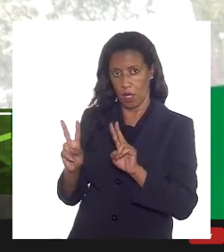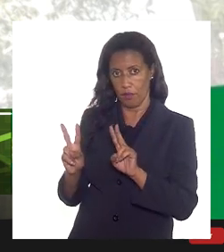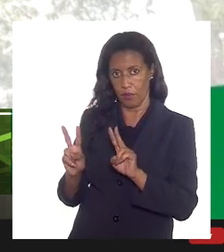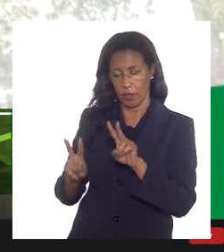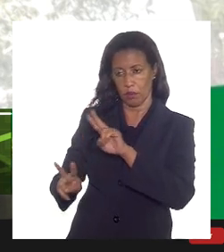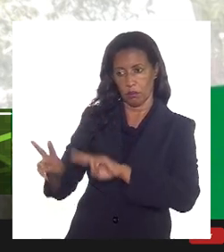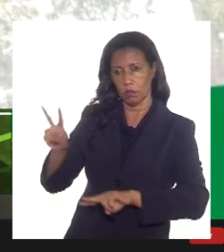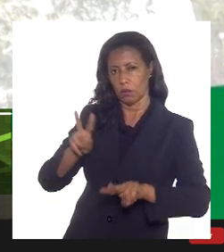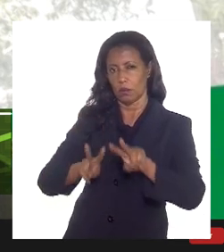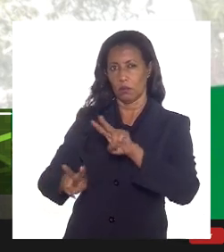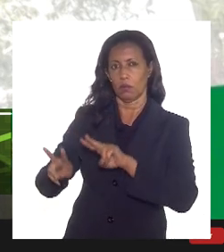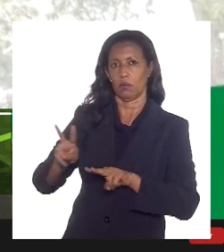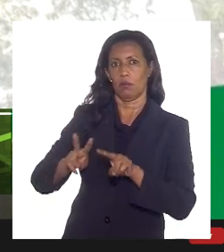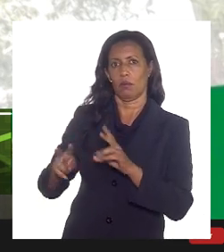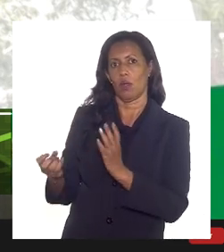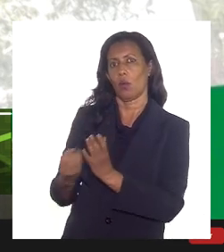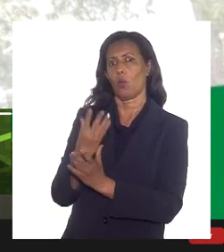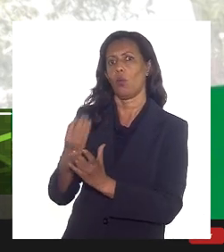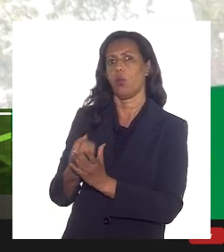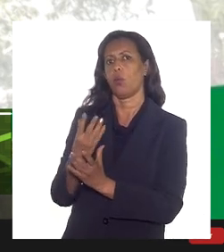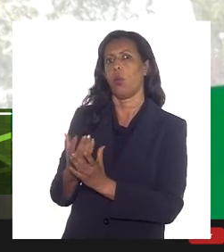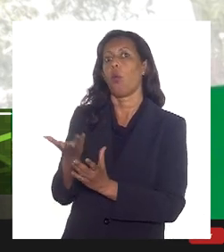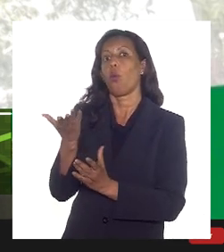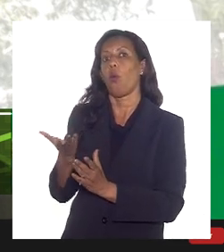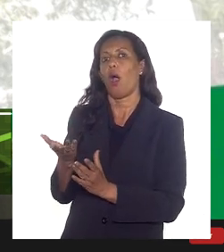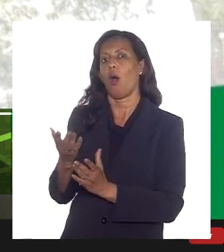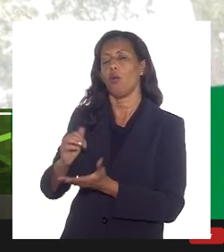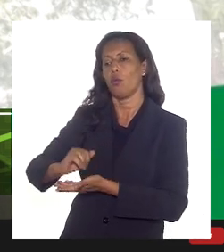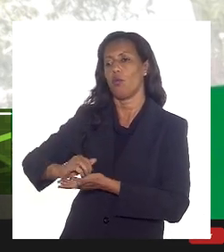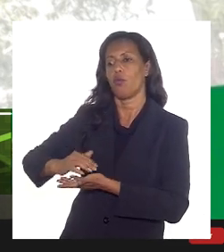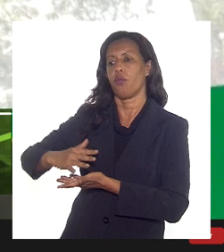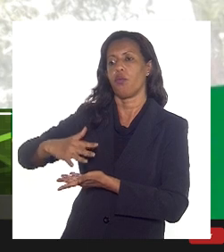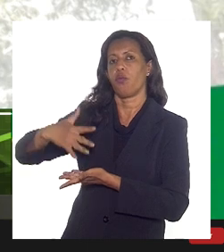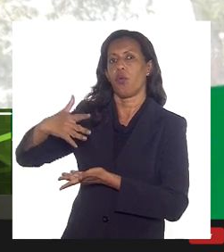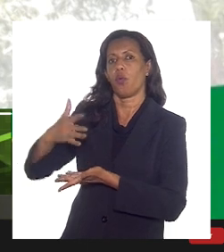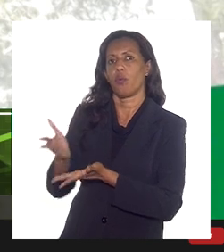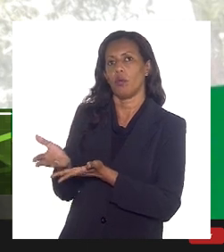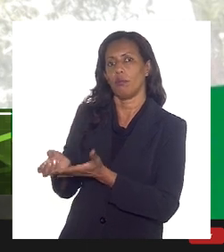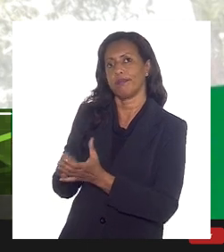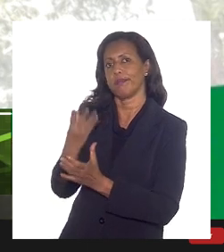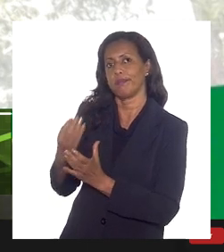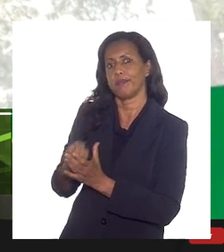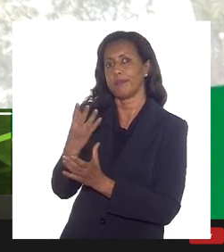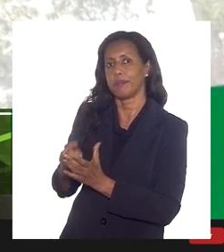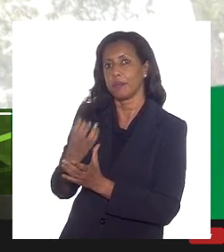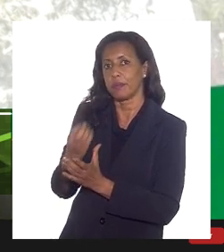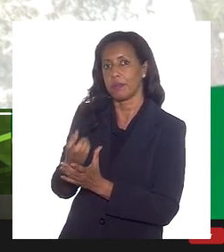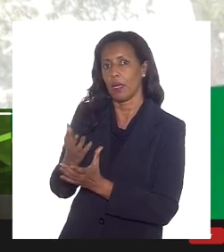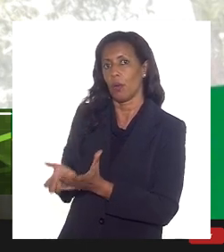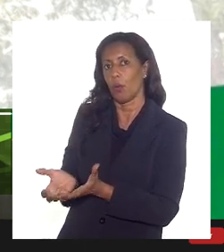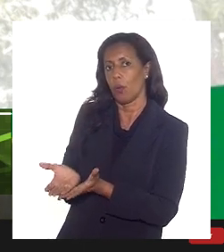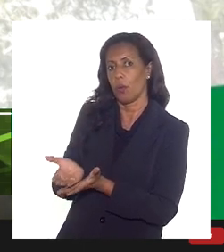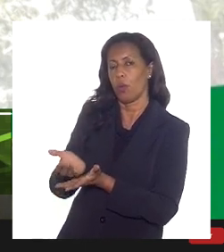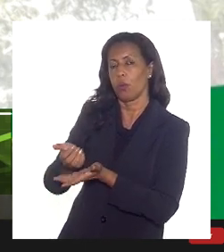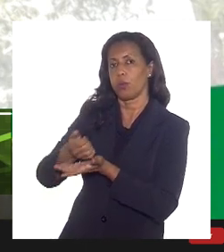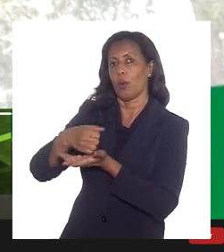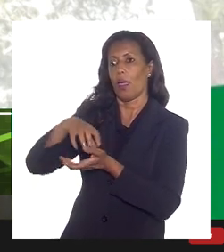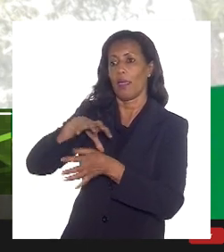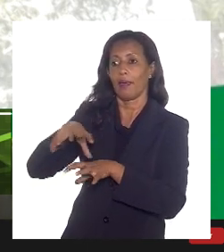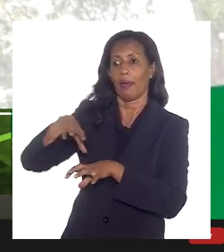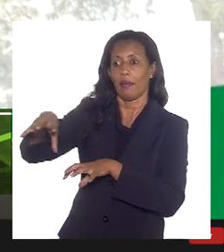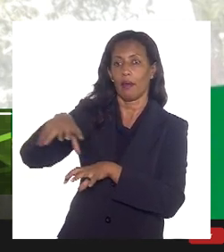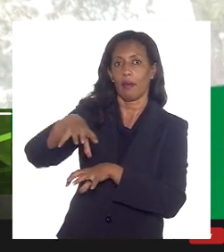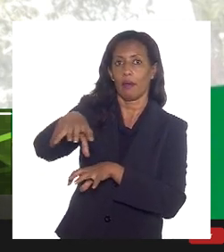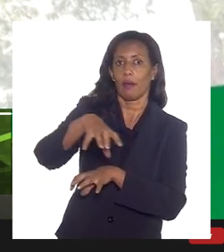chamados roteiros de produção qual foi o volume de produção produzido ou produzido e escoado em cada campo e